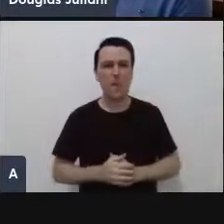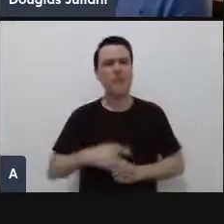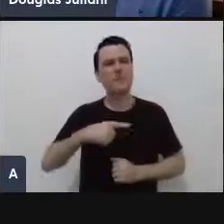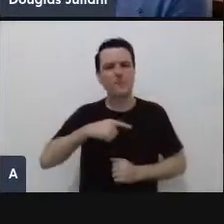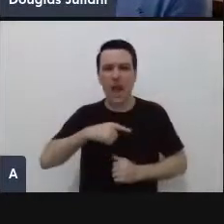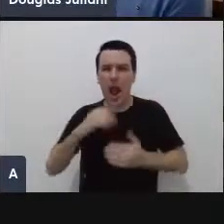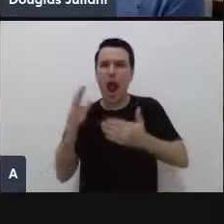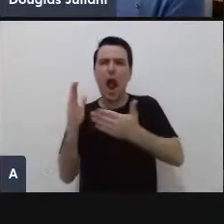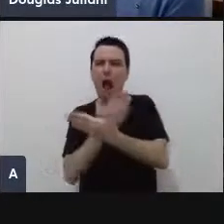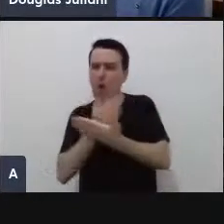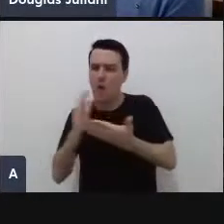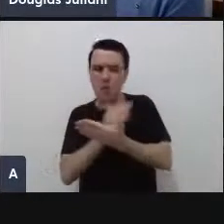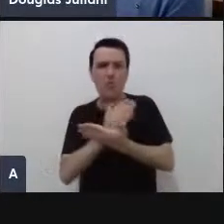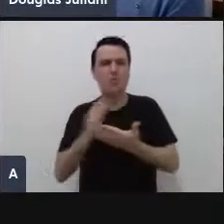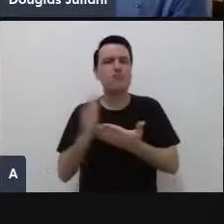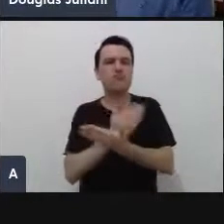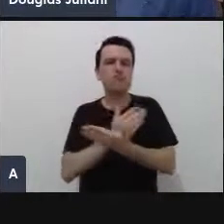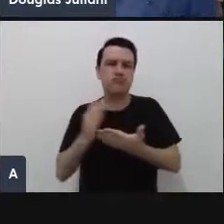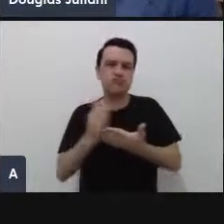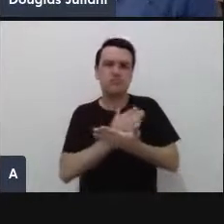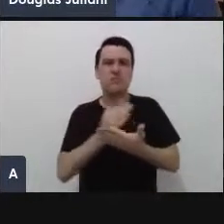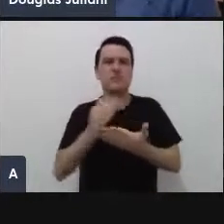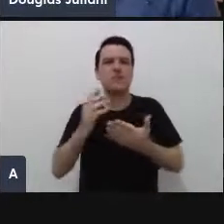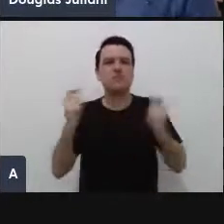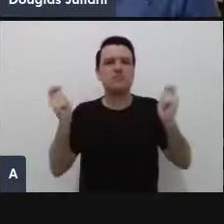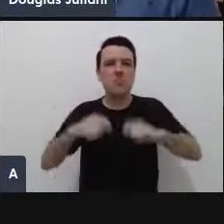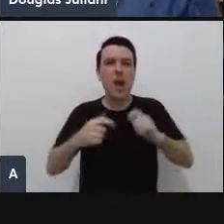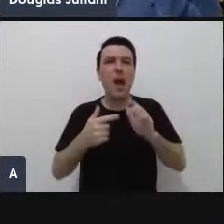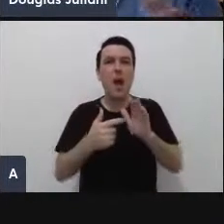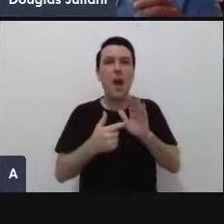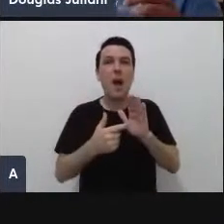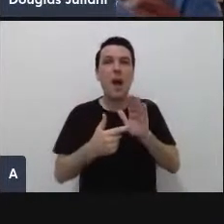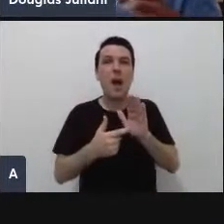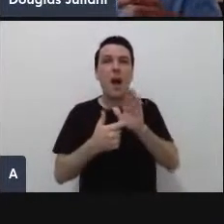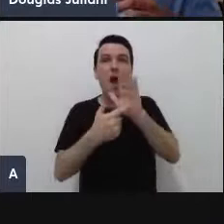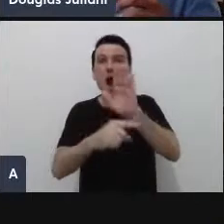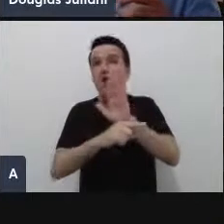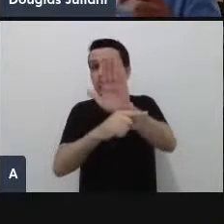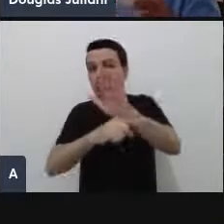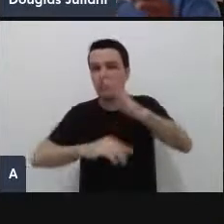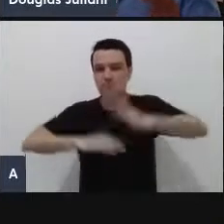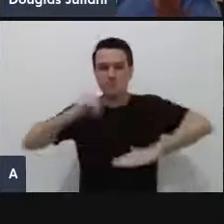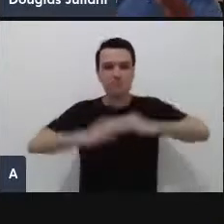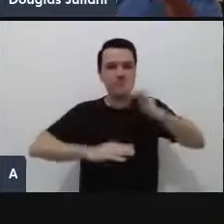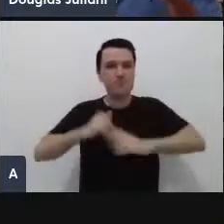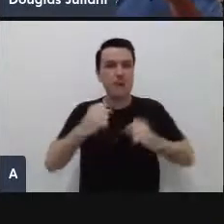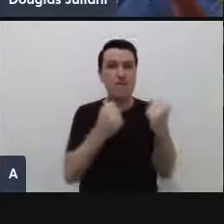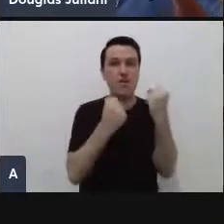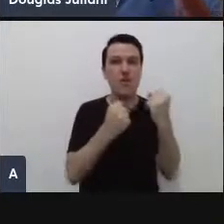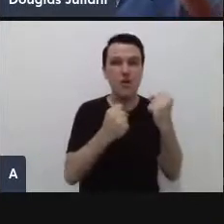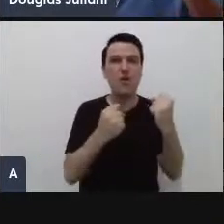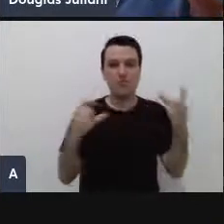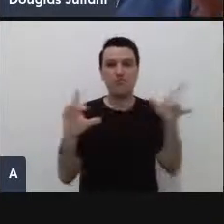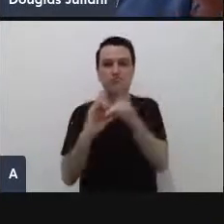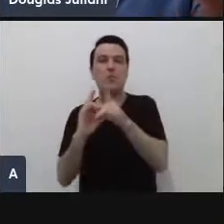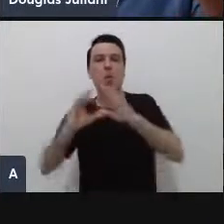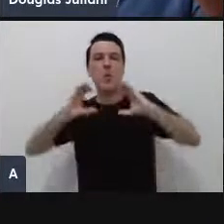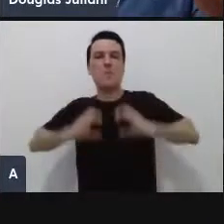possibilidades para desenvolver as forças e virtudes que tem relação com o comportamento inovador.